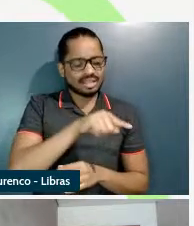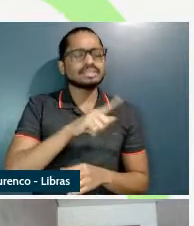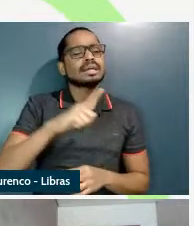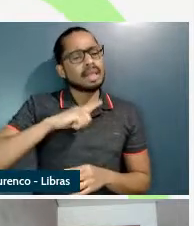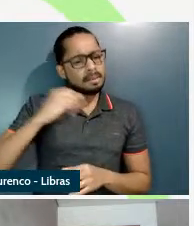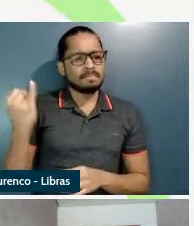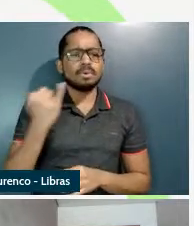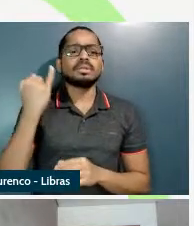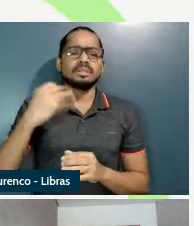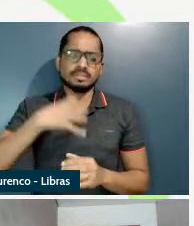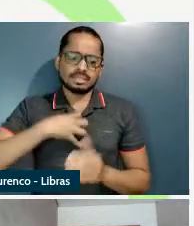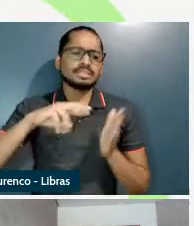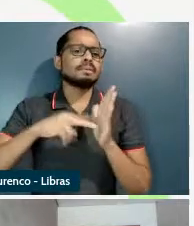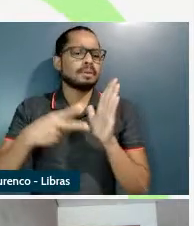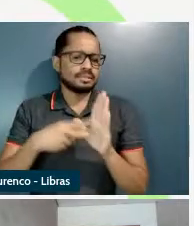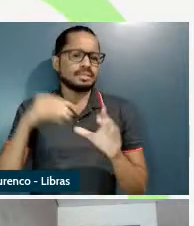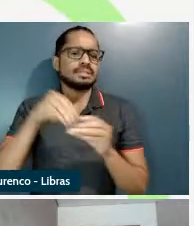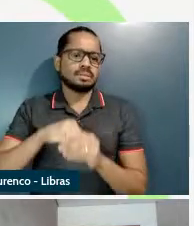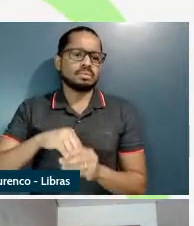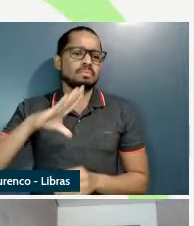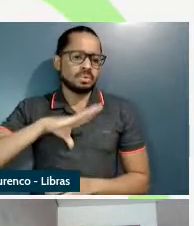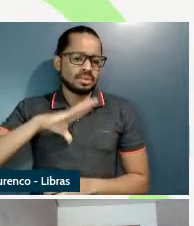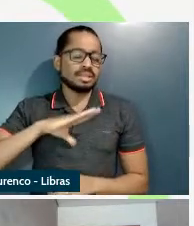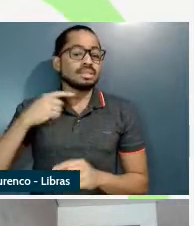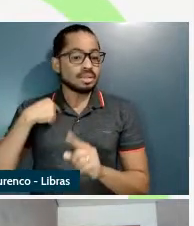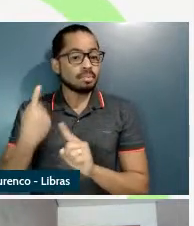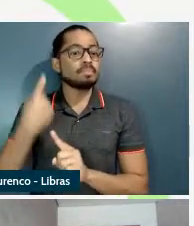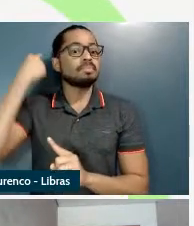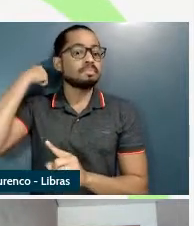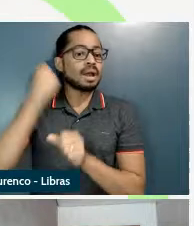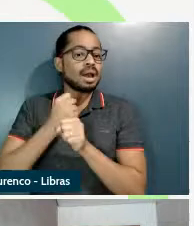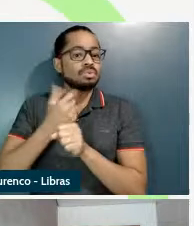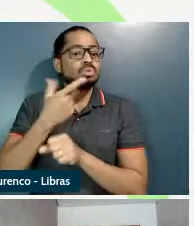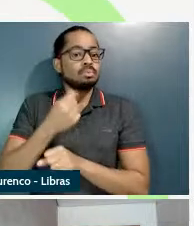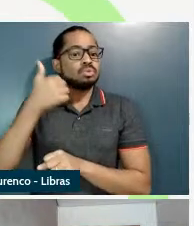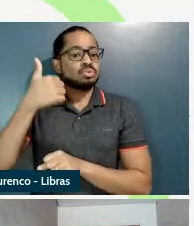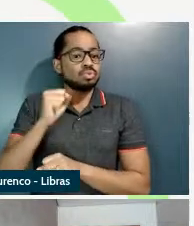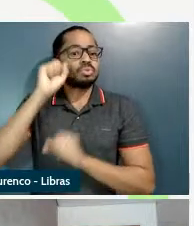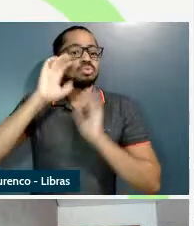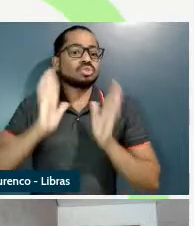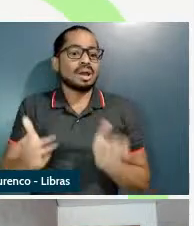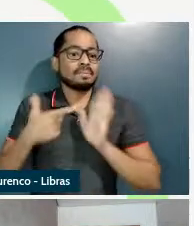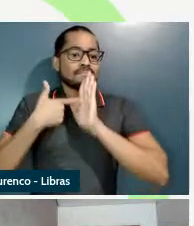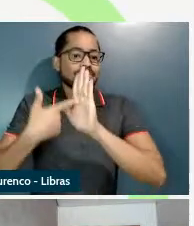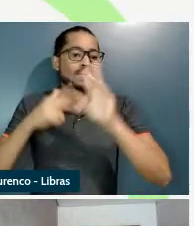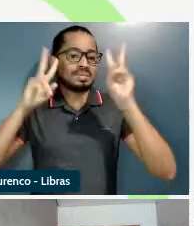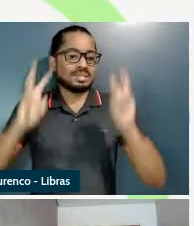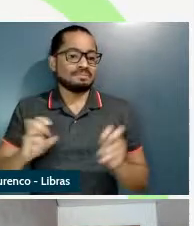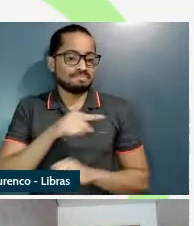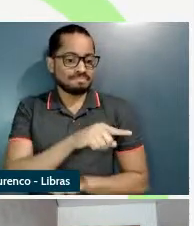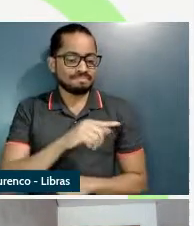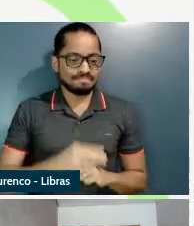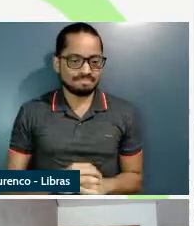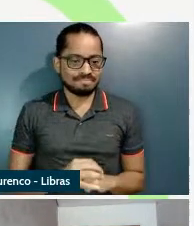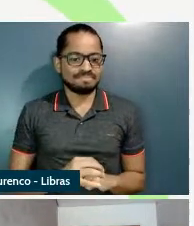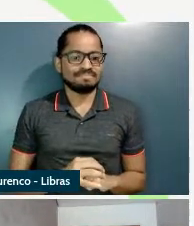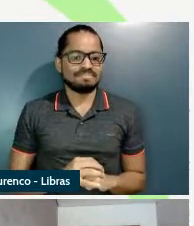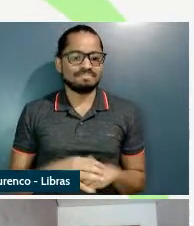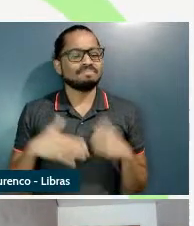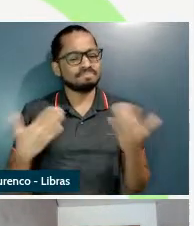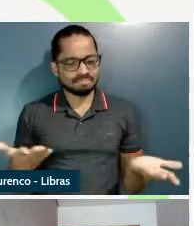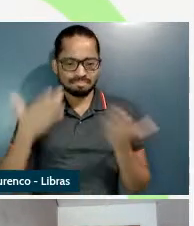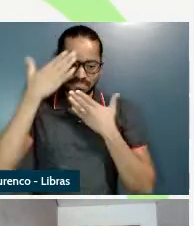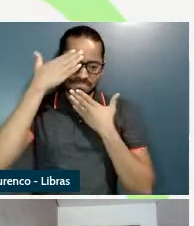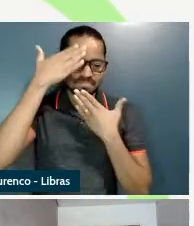mostrado na minha tese de doutorado em 2018 para um tipo de fatoração de argumento verbal do português brasileiro eu